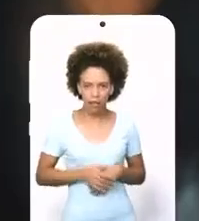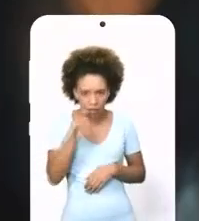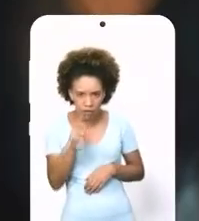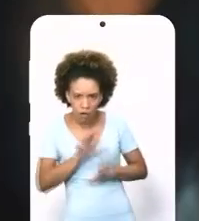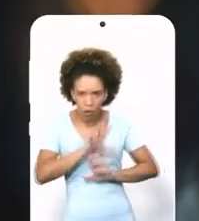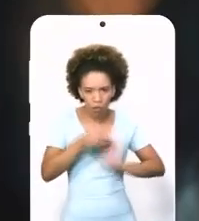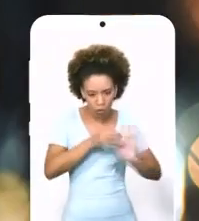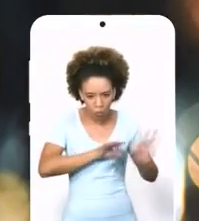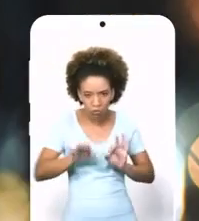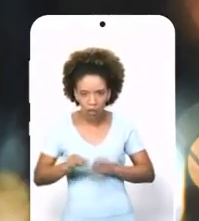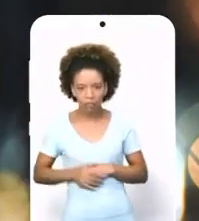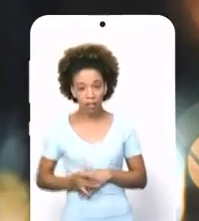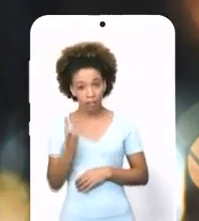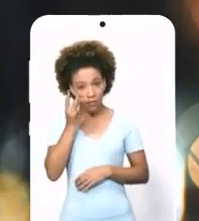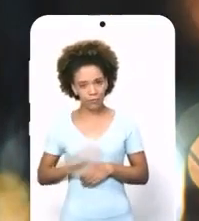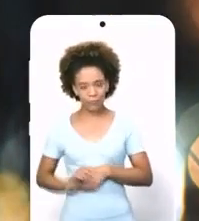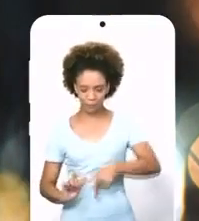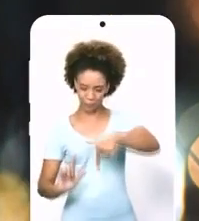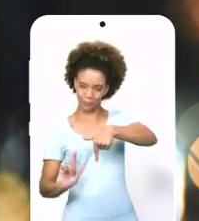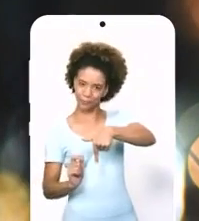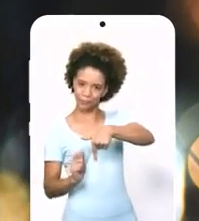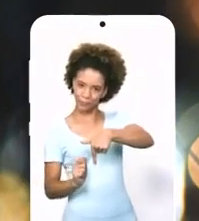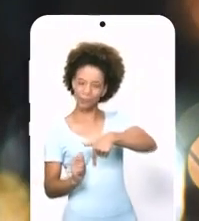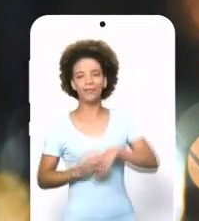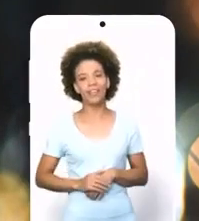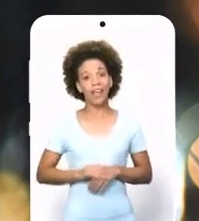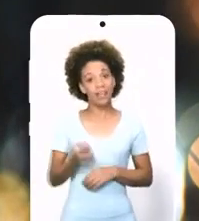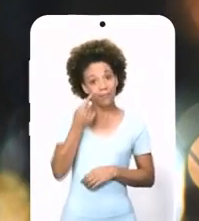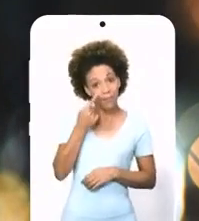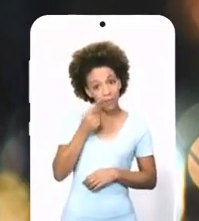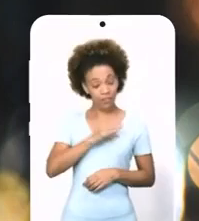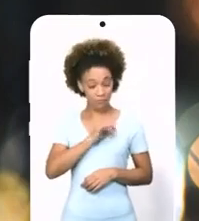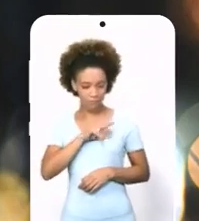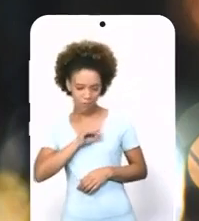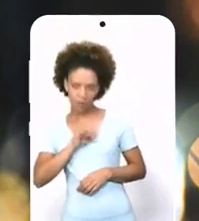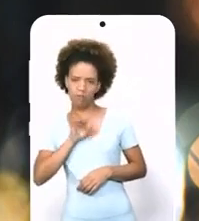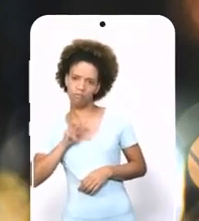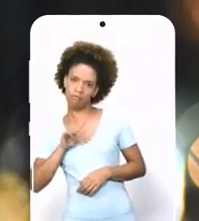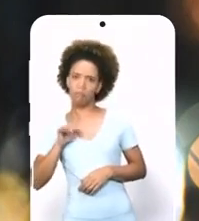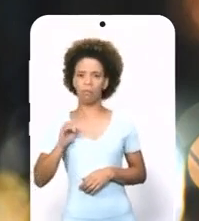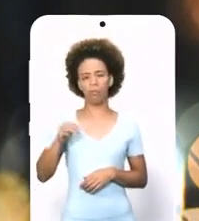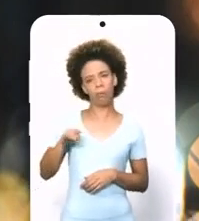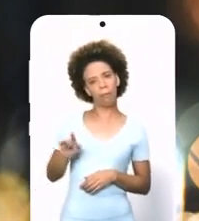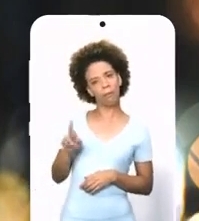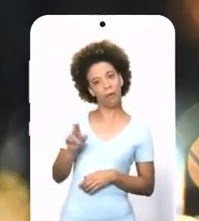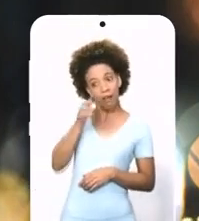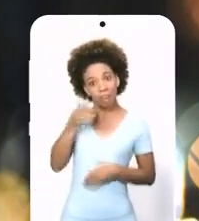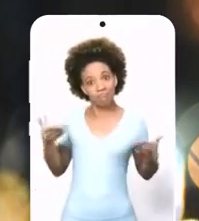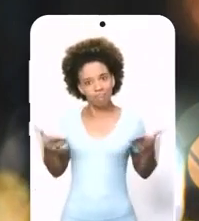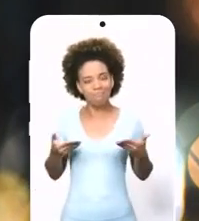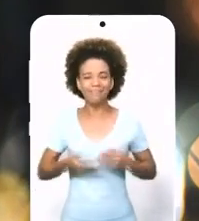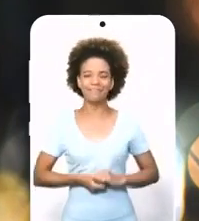programa completo e ao vivo? Então apunte a câmera do celular Para o QR Code aqui na tela Ou digite cirotv.com.br E